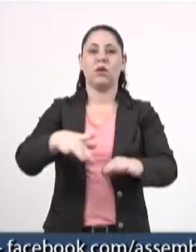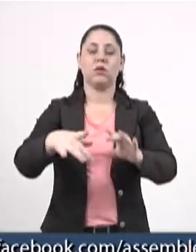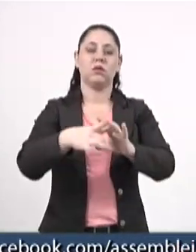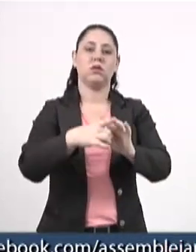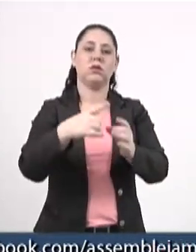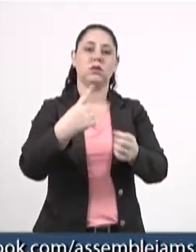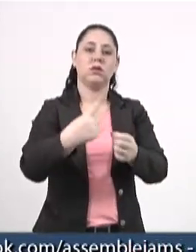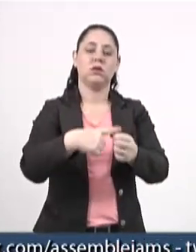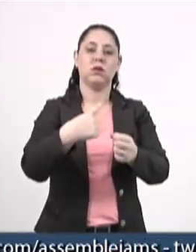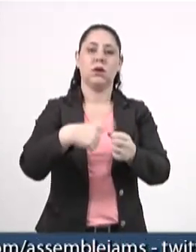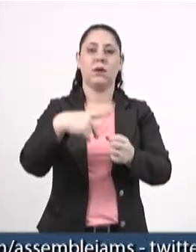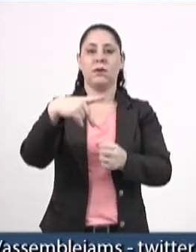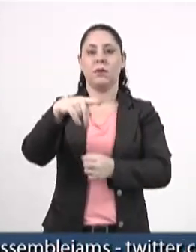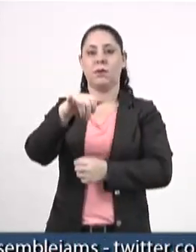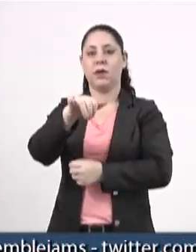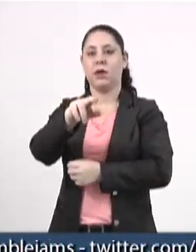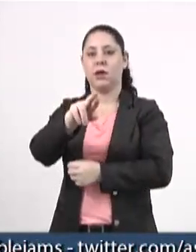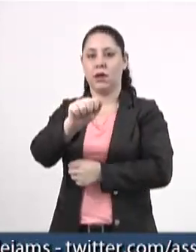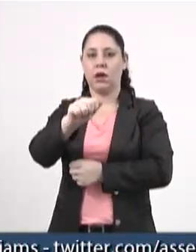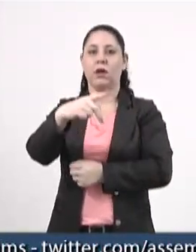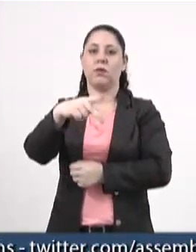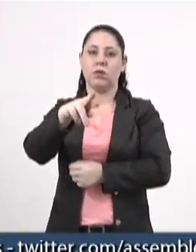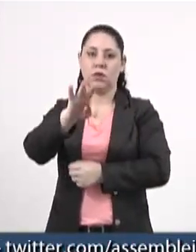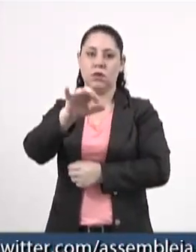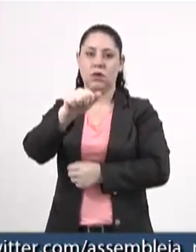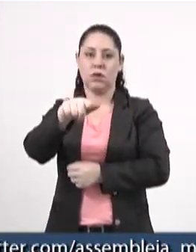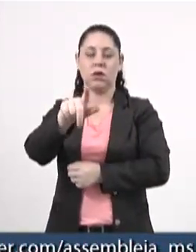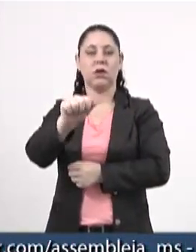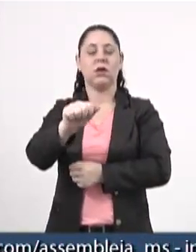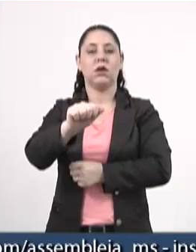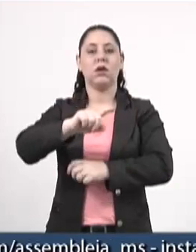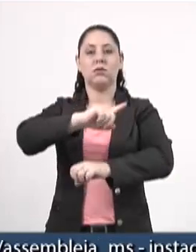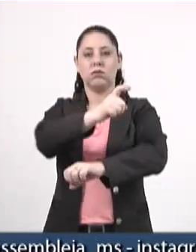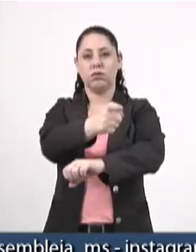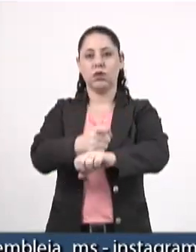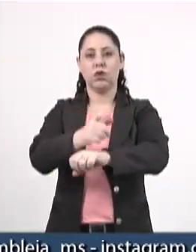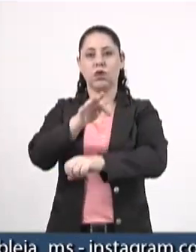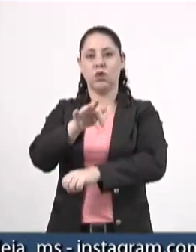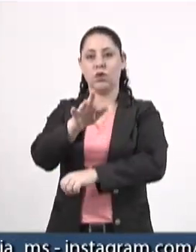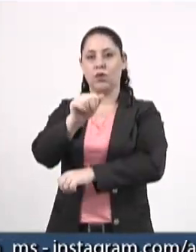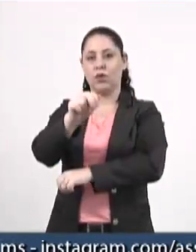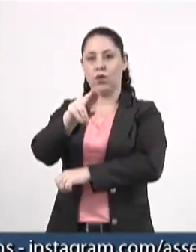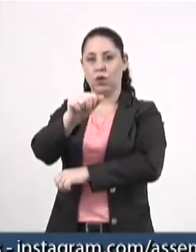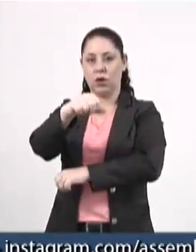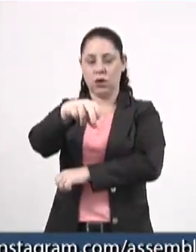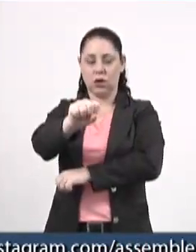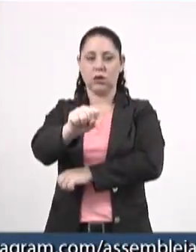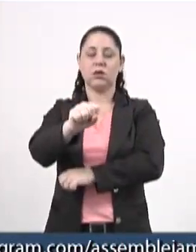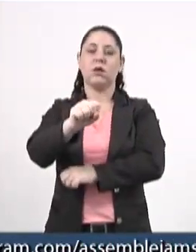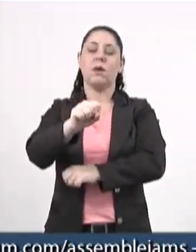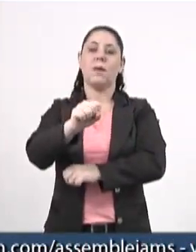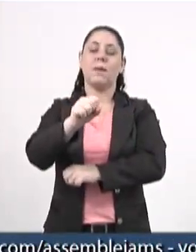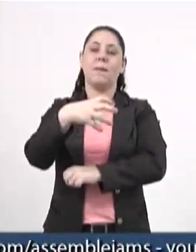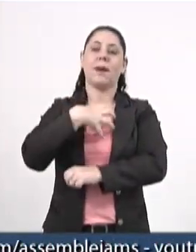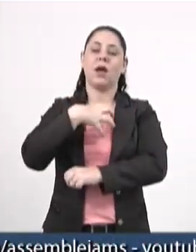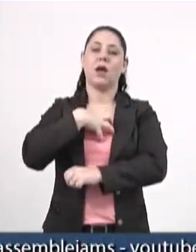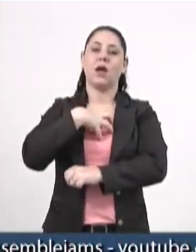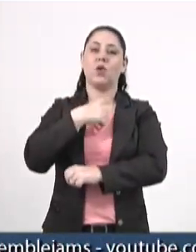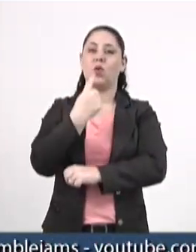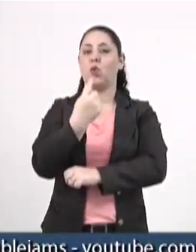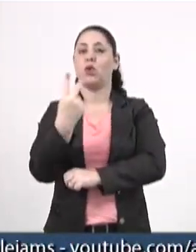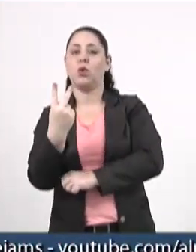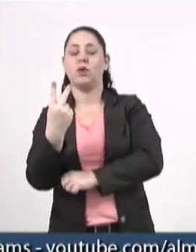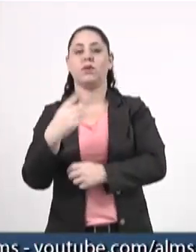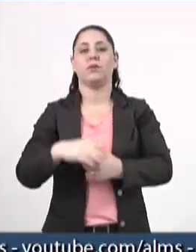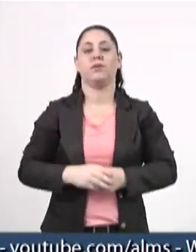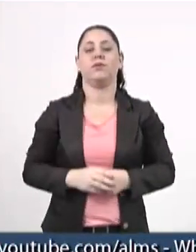distrito de Piraputanga à comunidade de Quilombola de Furnas dos Baianos, um e dois. Segundo, senhor